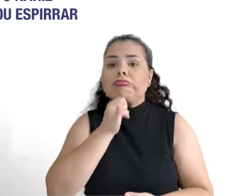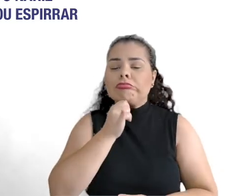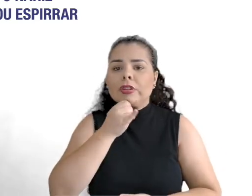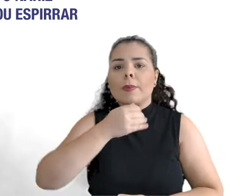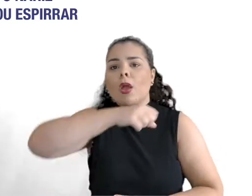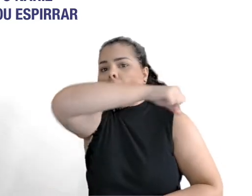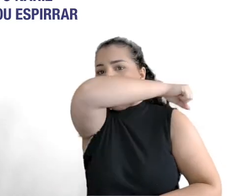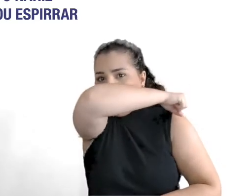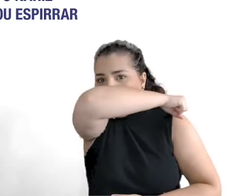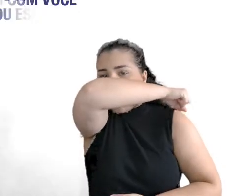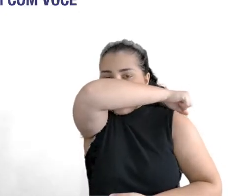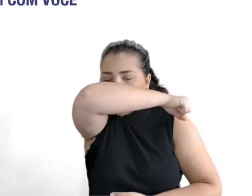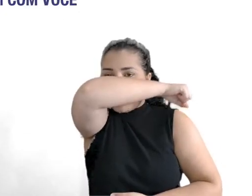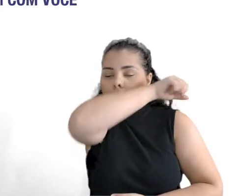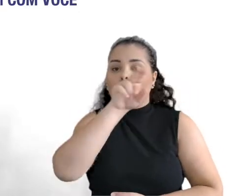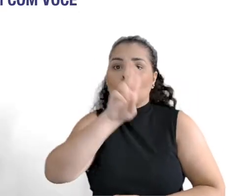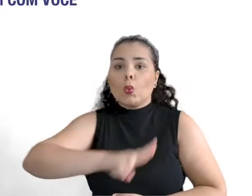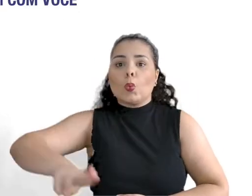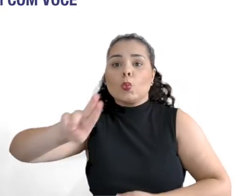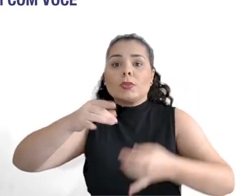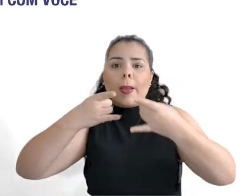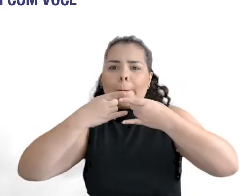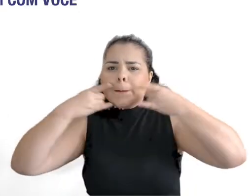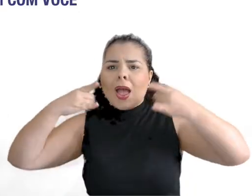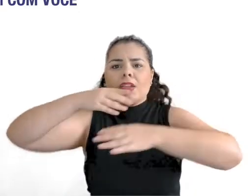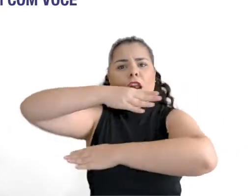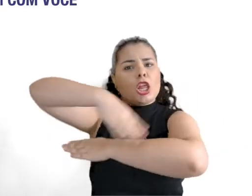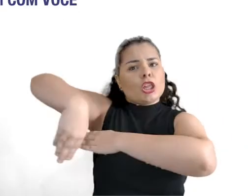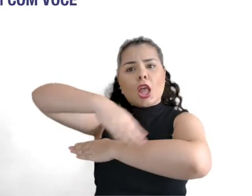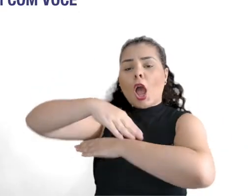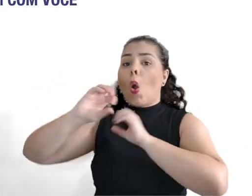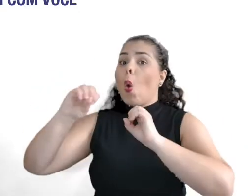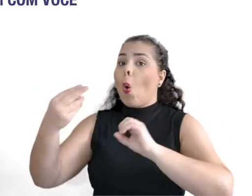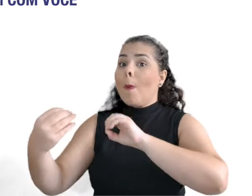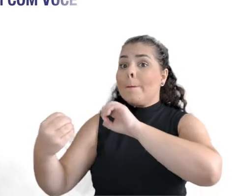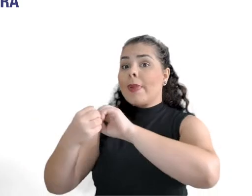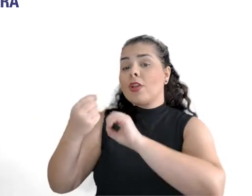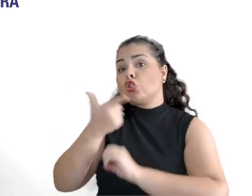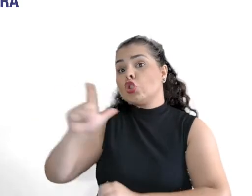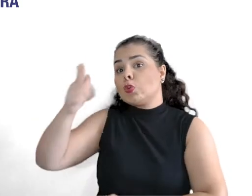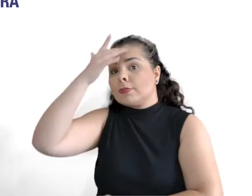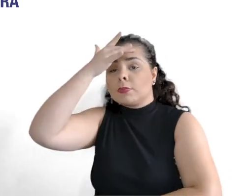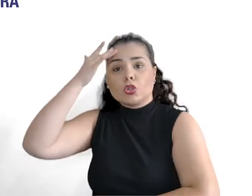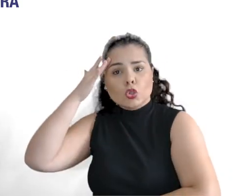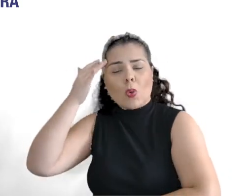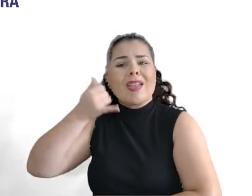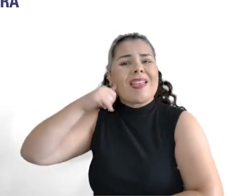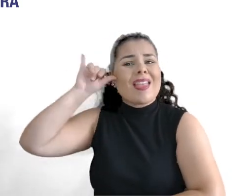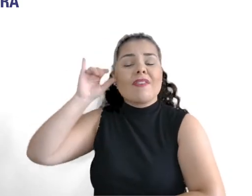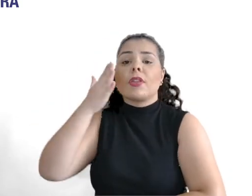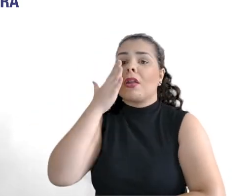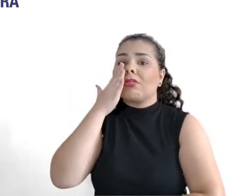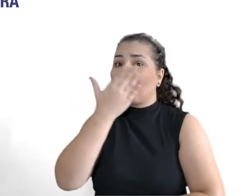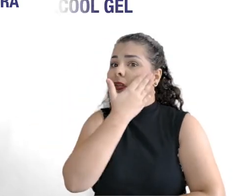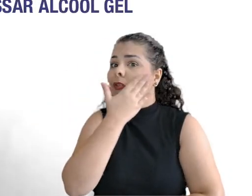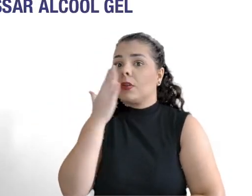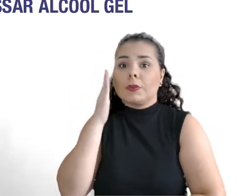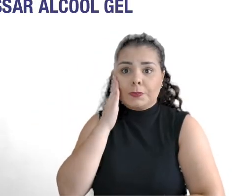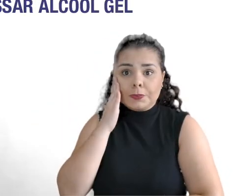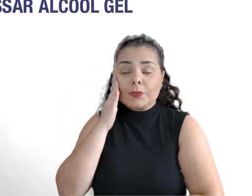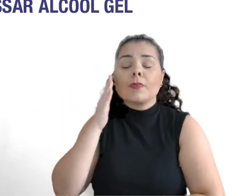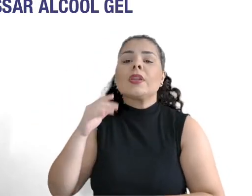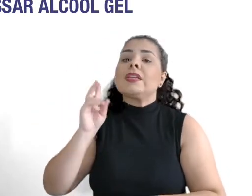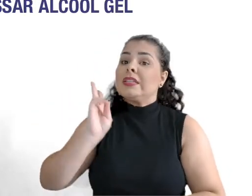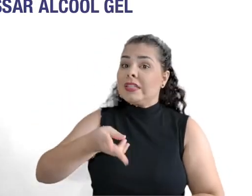a boca e o nariz quando tossir ou espirrar. Usar máscara quando estiver na rua ou na presença de pessoas que não moram com você. Não colocar a mão no rosto, mesmo se estiver usando máscara.